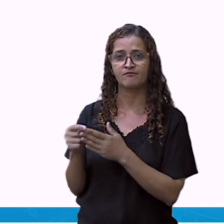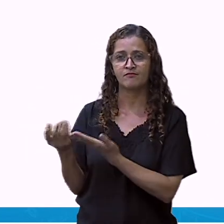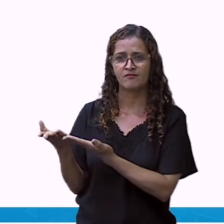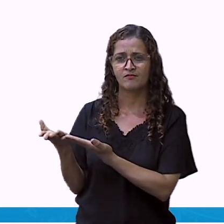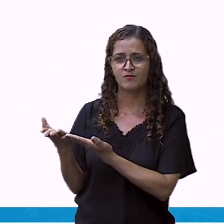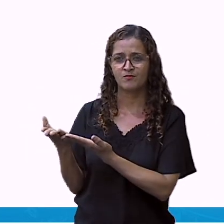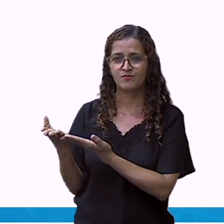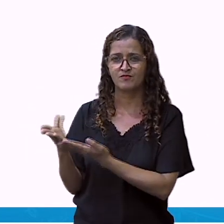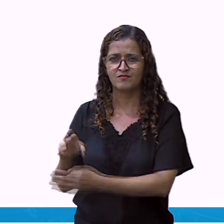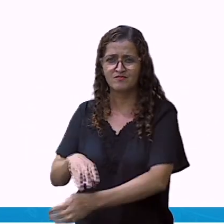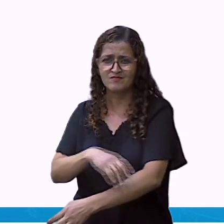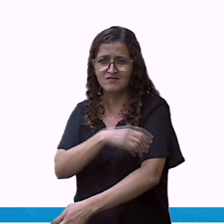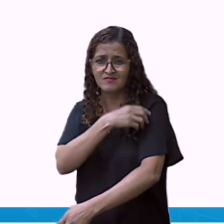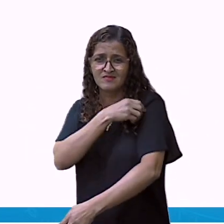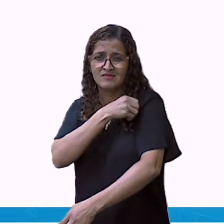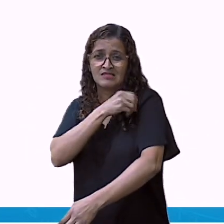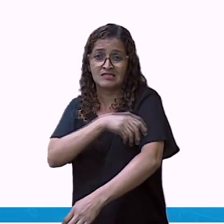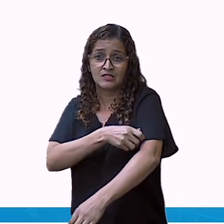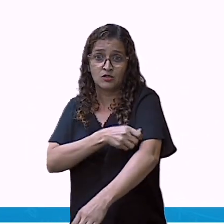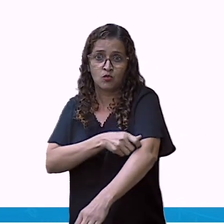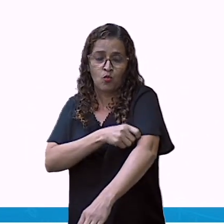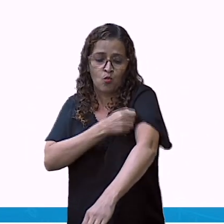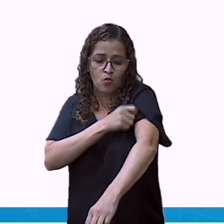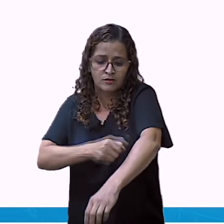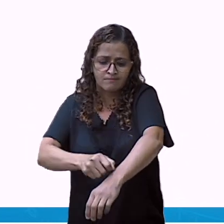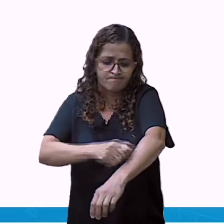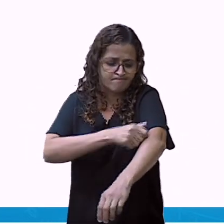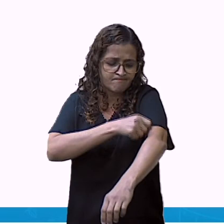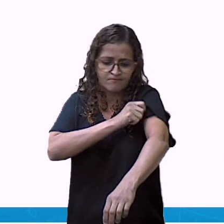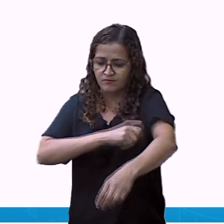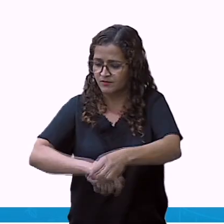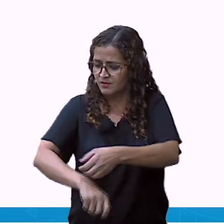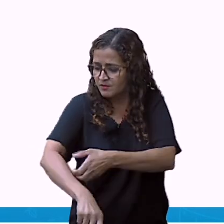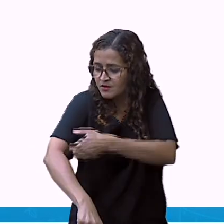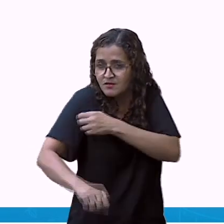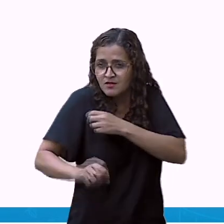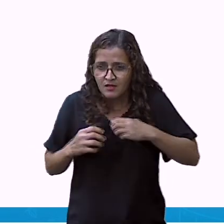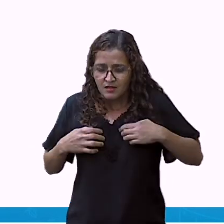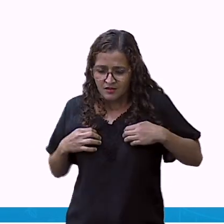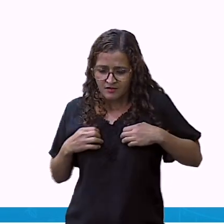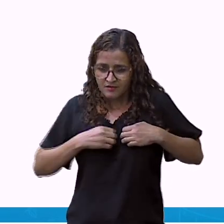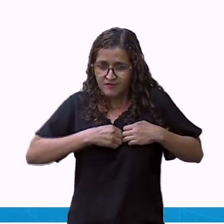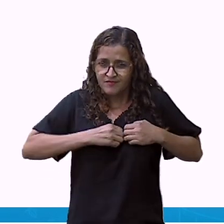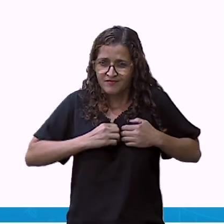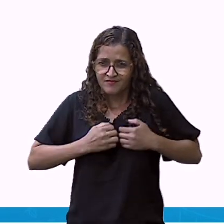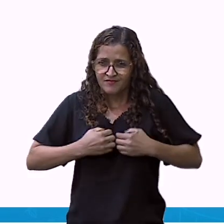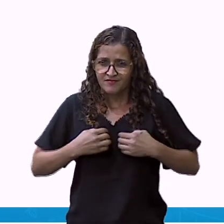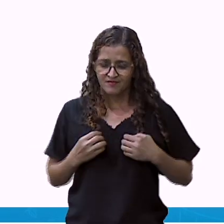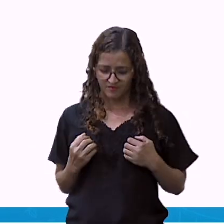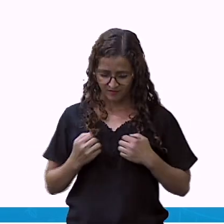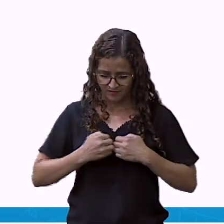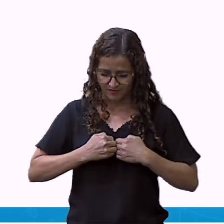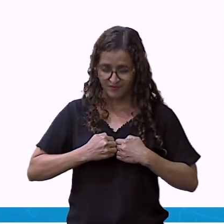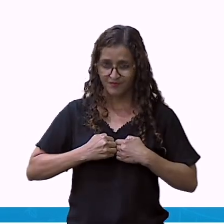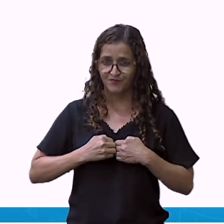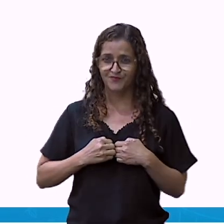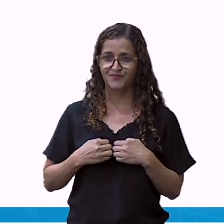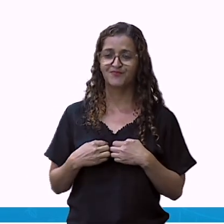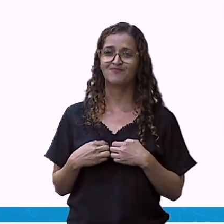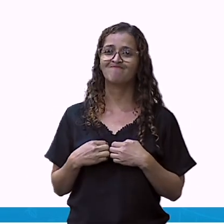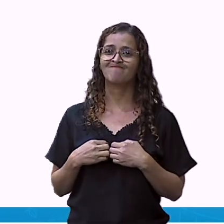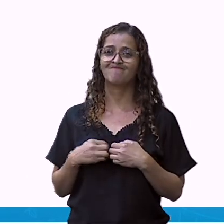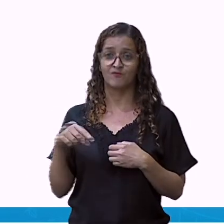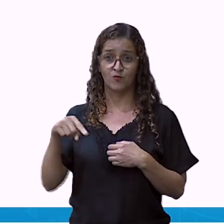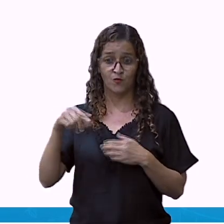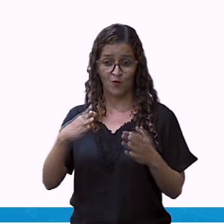agora? Uma blusa bem quente, aquele agasalho naquela época que está bem frio. Então, vai ser